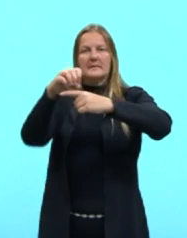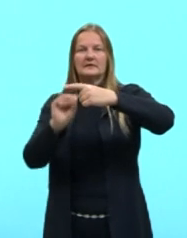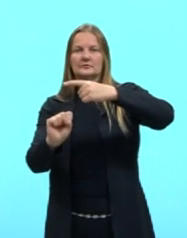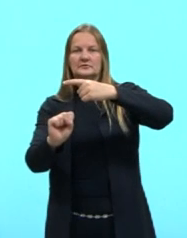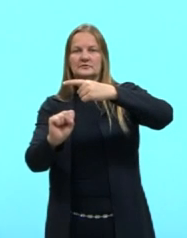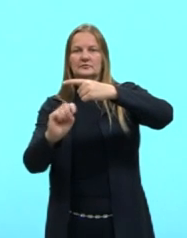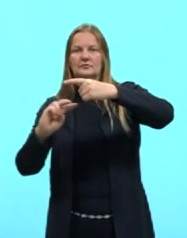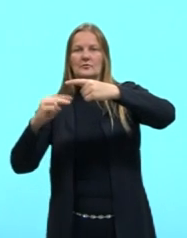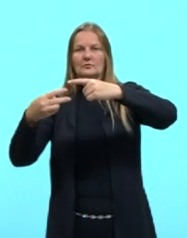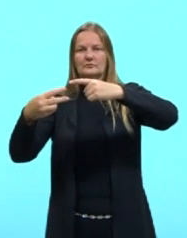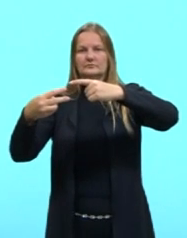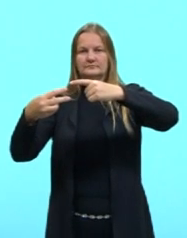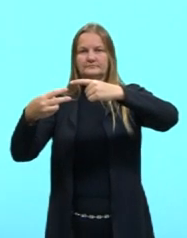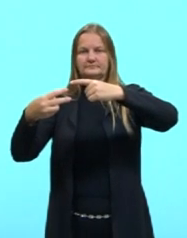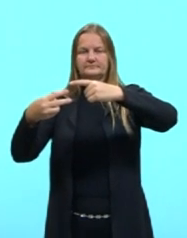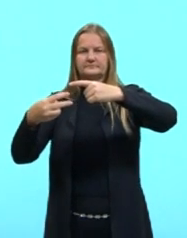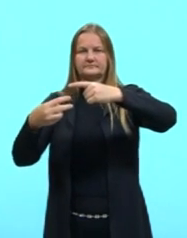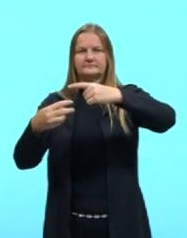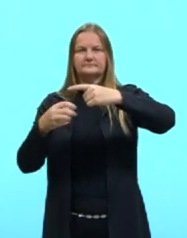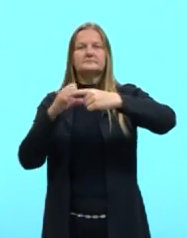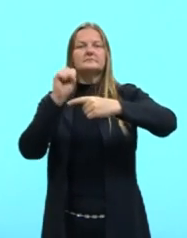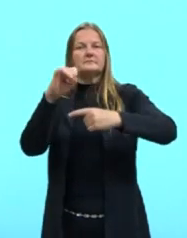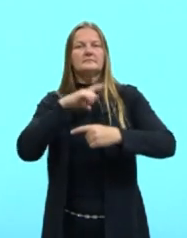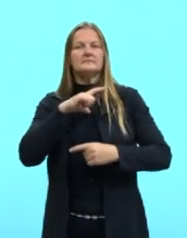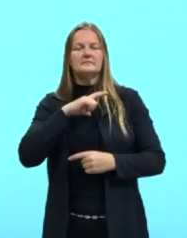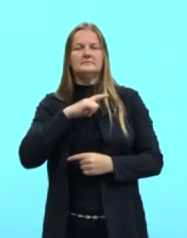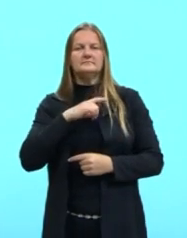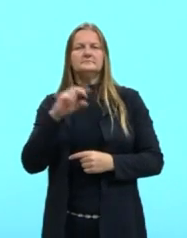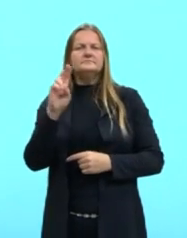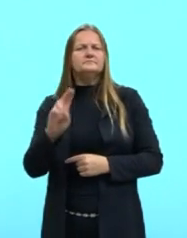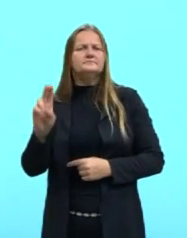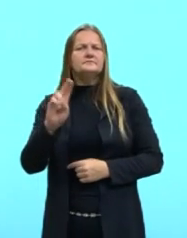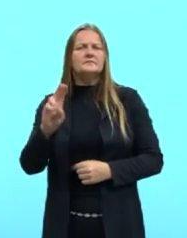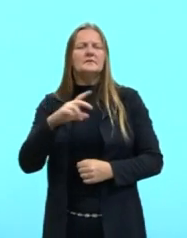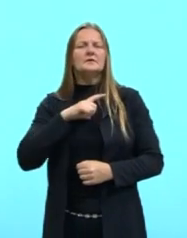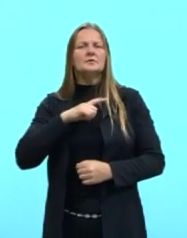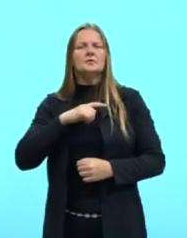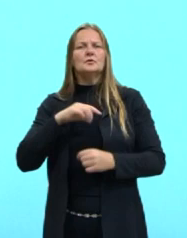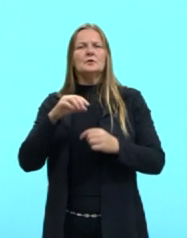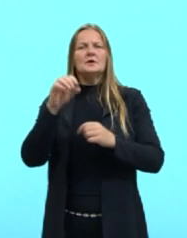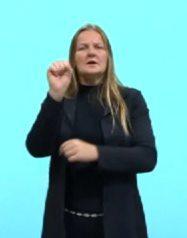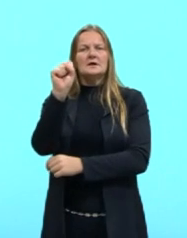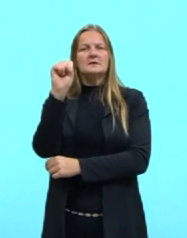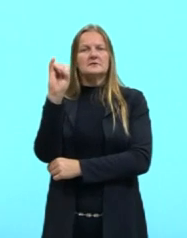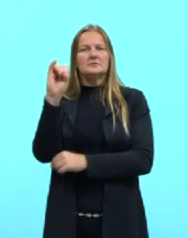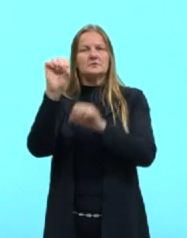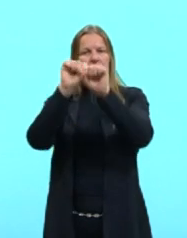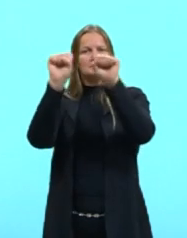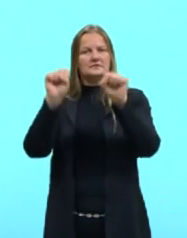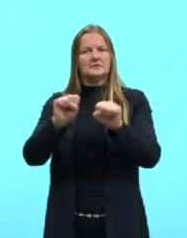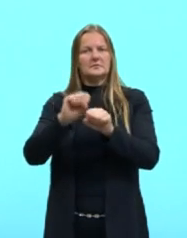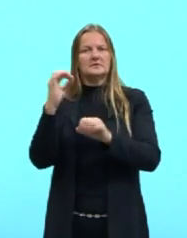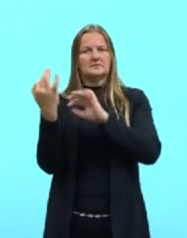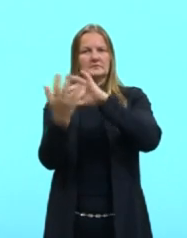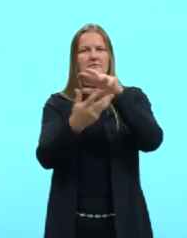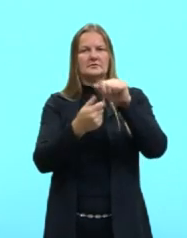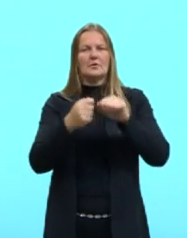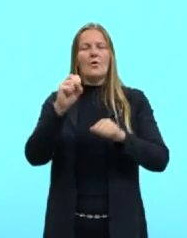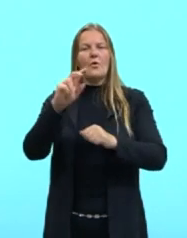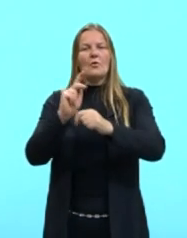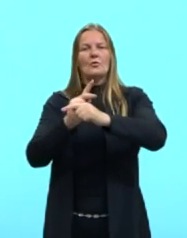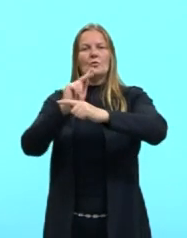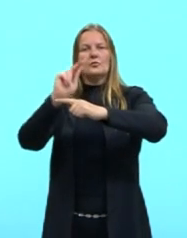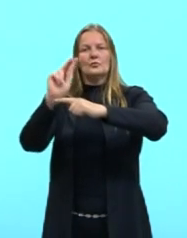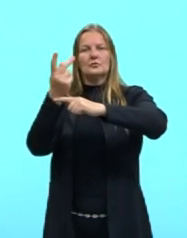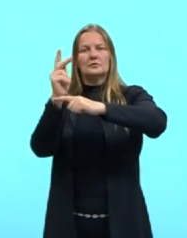ao quadrado, se a gente estiver utilizando as medidas do SI, ou quilômetro por